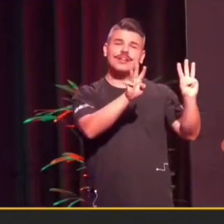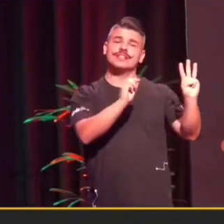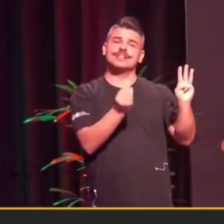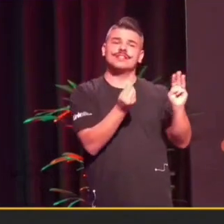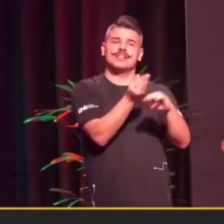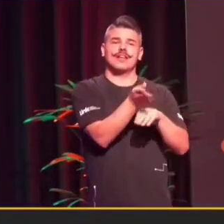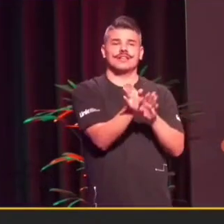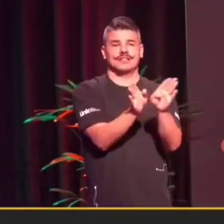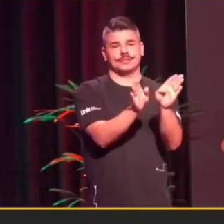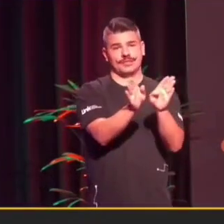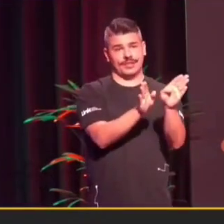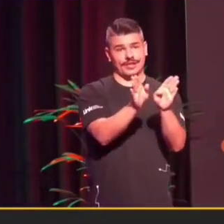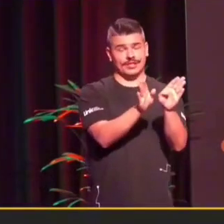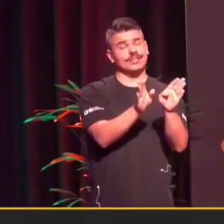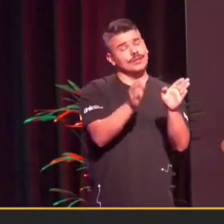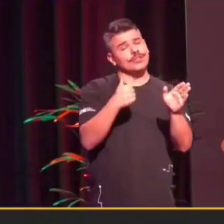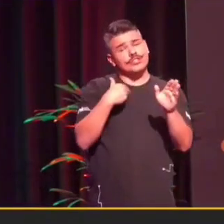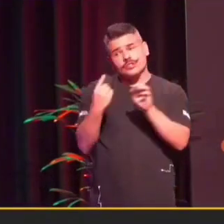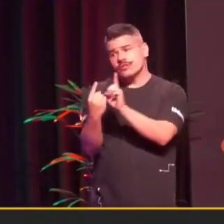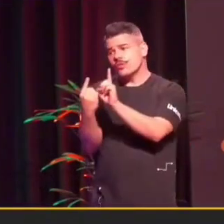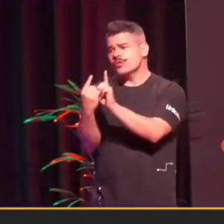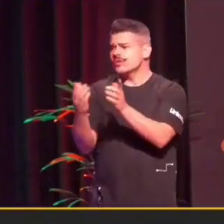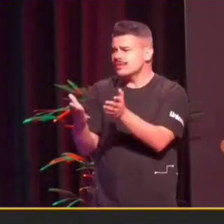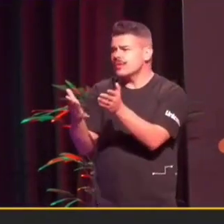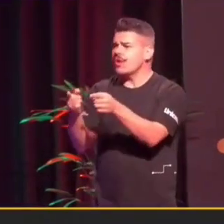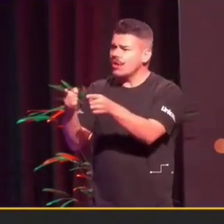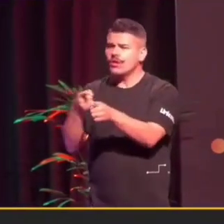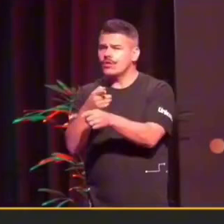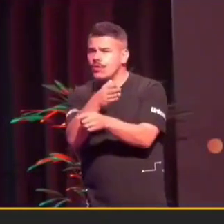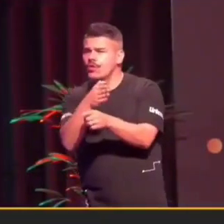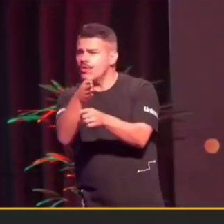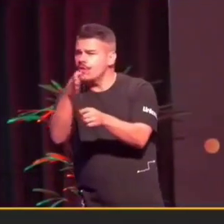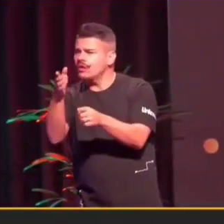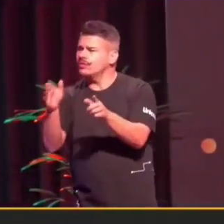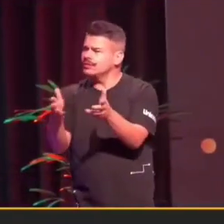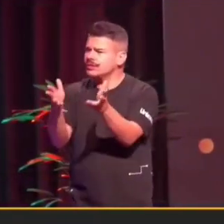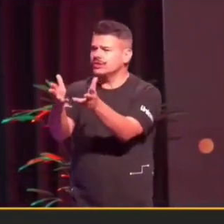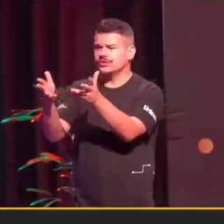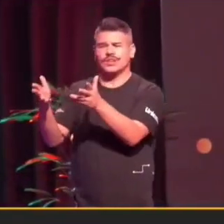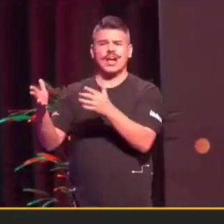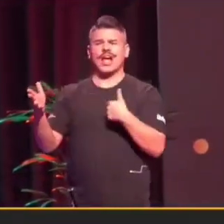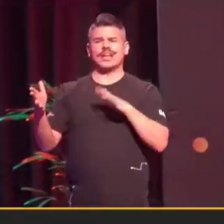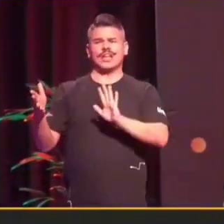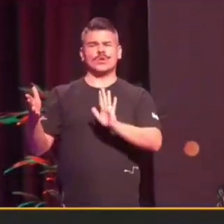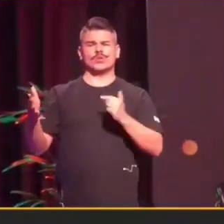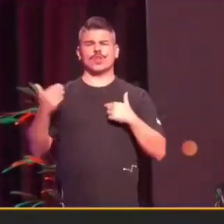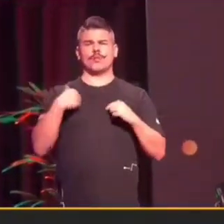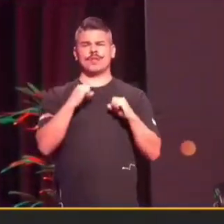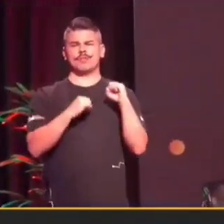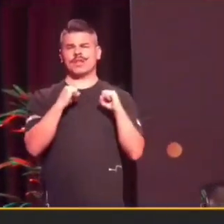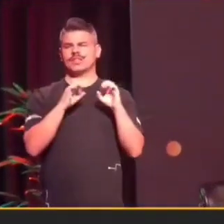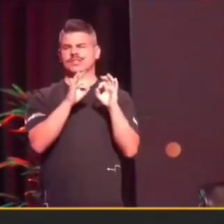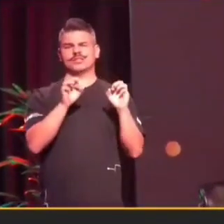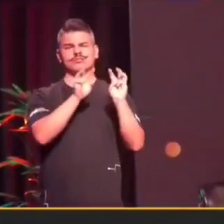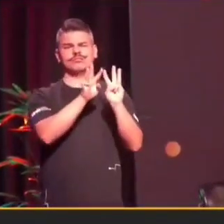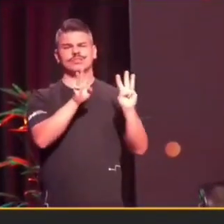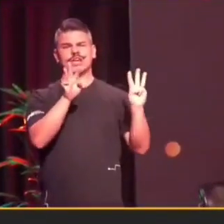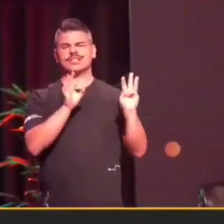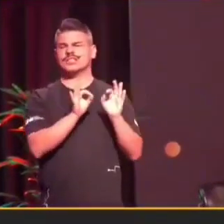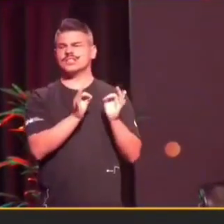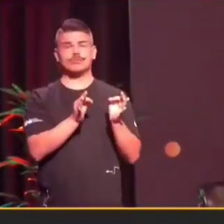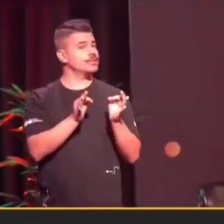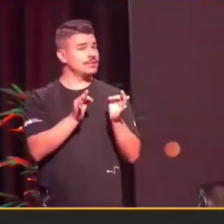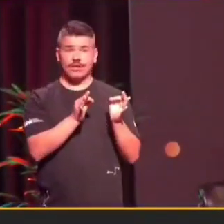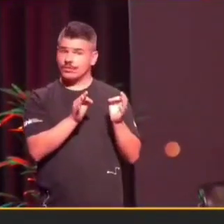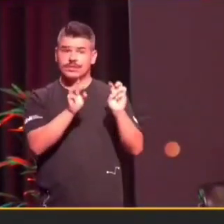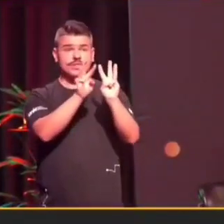jornada acessível para os clientes. Não falar assim, vou botar só ali o institucional, só um pedaço da minha jornada. Tem que ser a jornada completa.